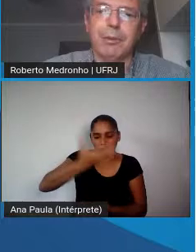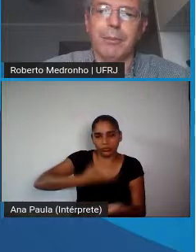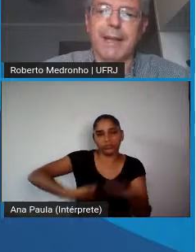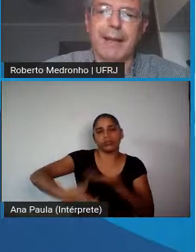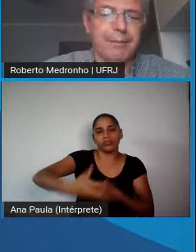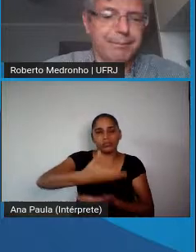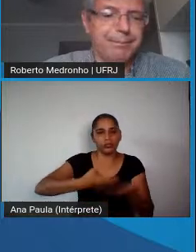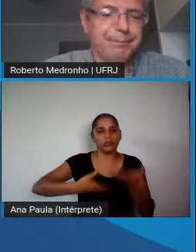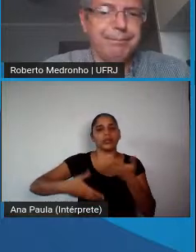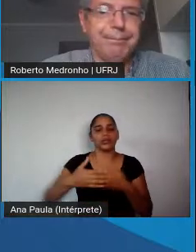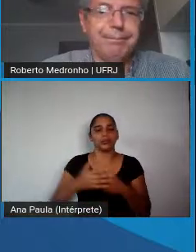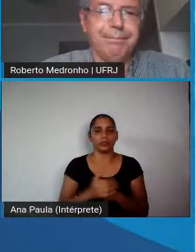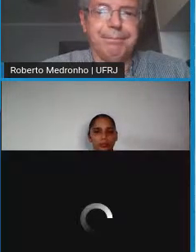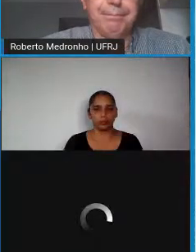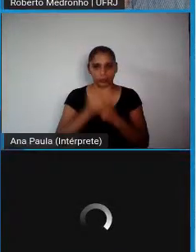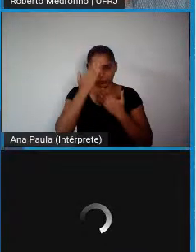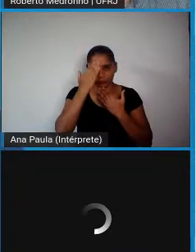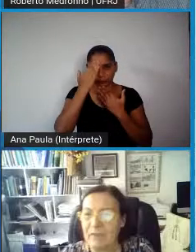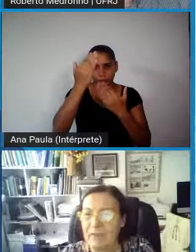sustentável. Muito obrigado.